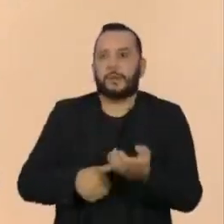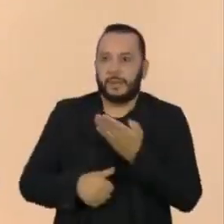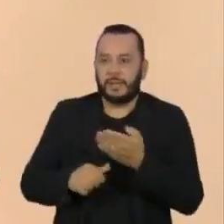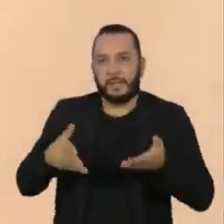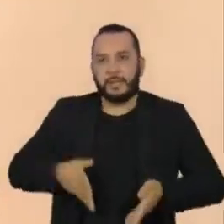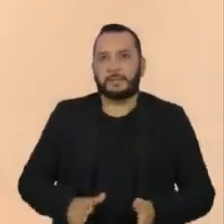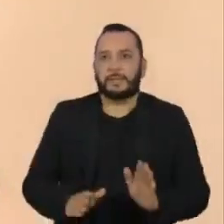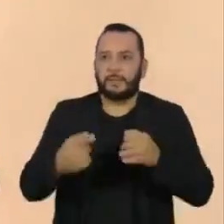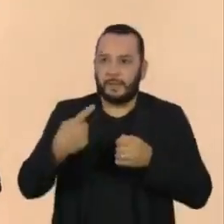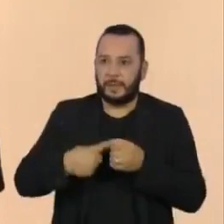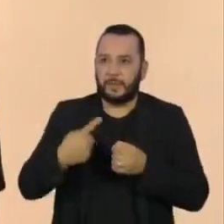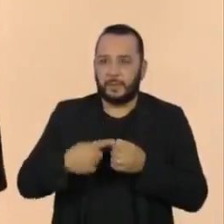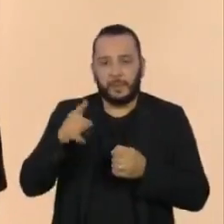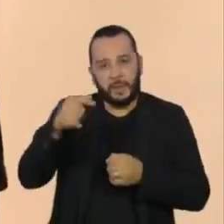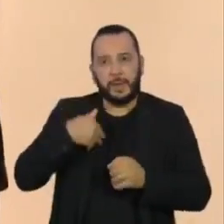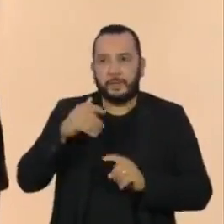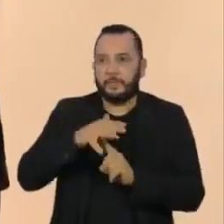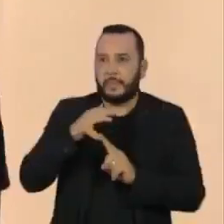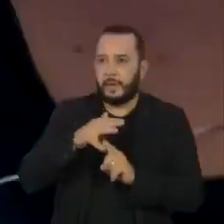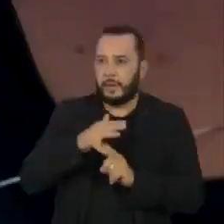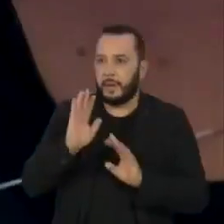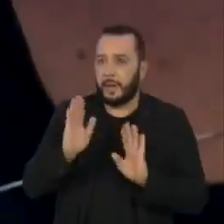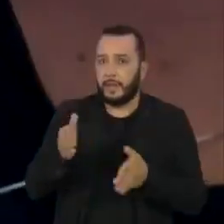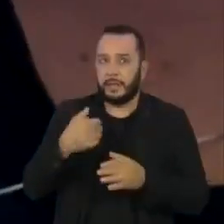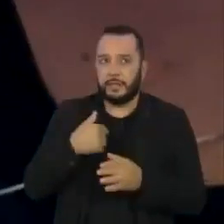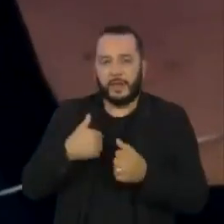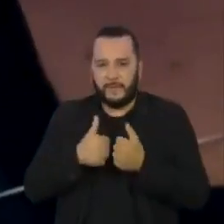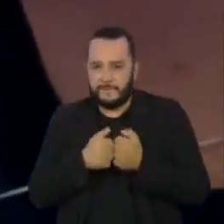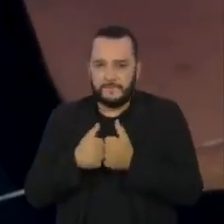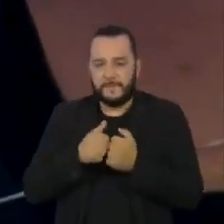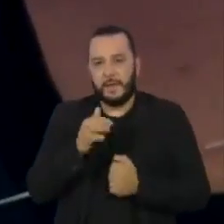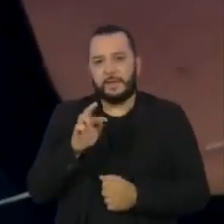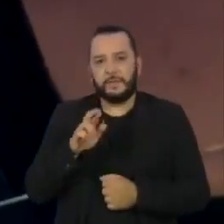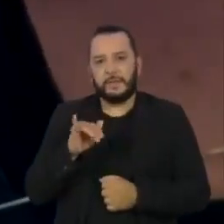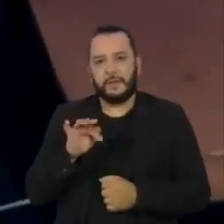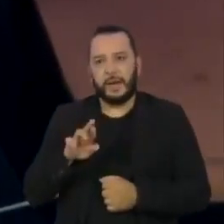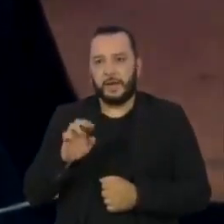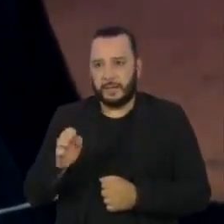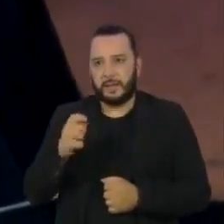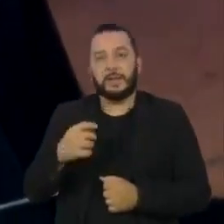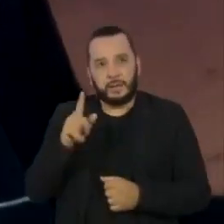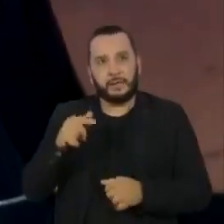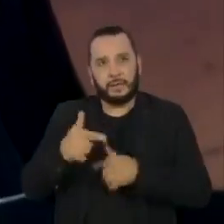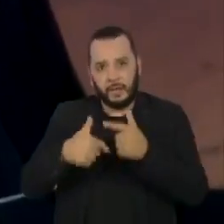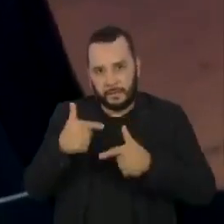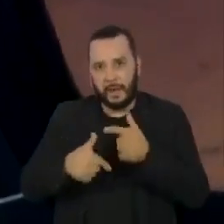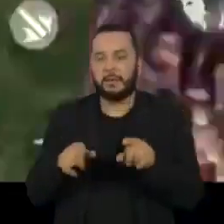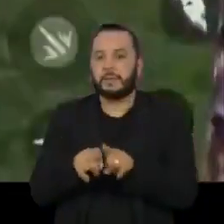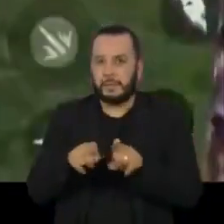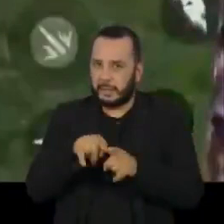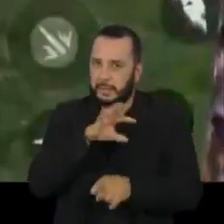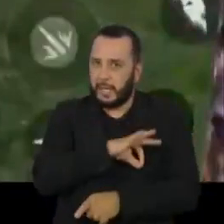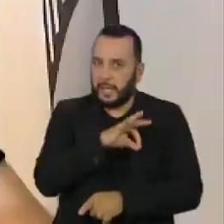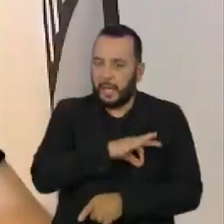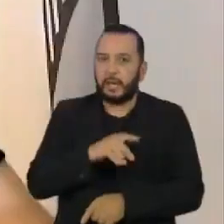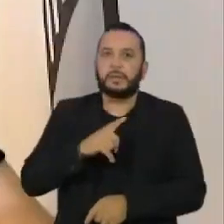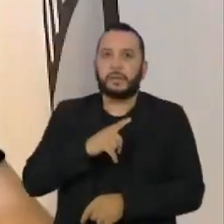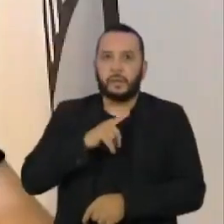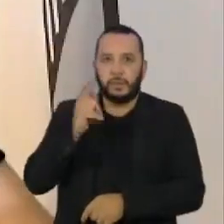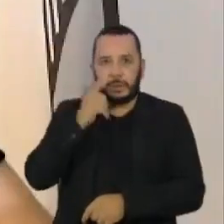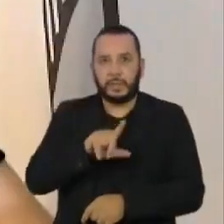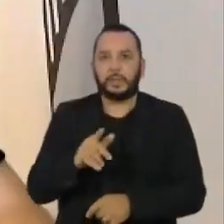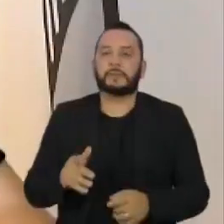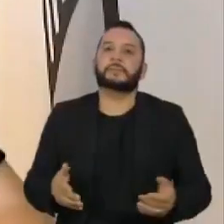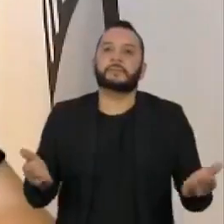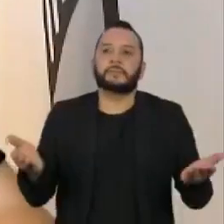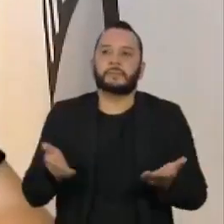Nascido no interior do Paraná, ele encontrou no Free Fire uma profissão e um jeito de ascender economicamente. Agora